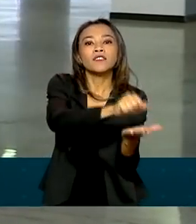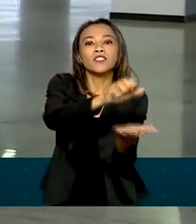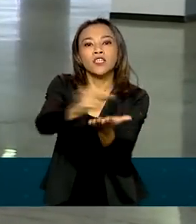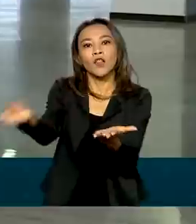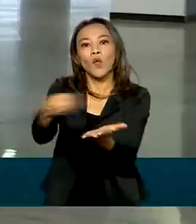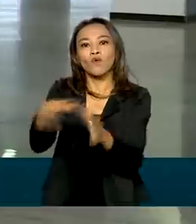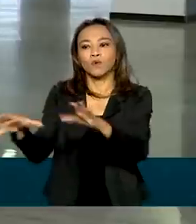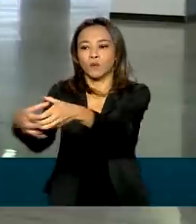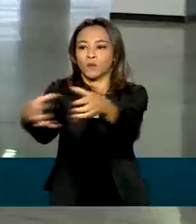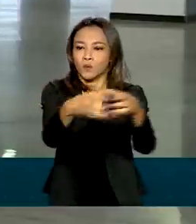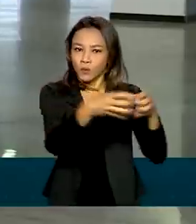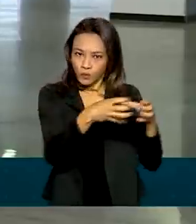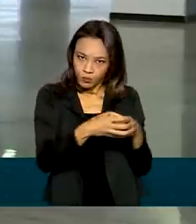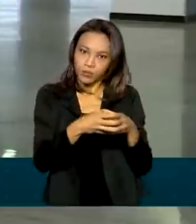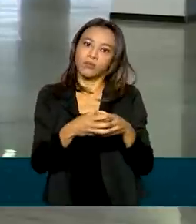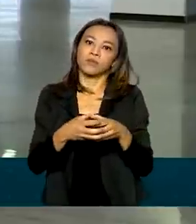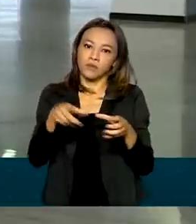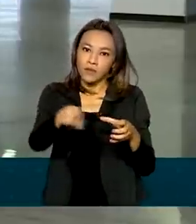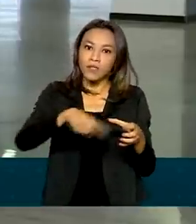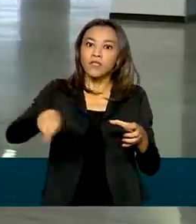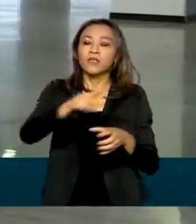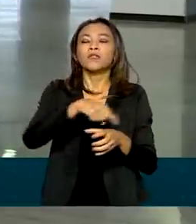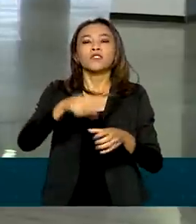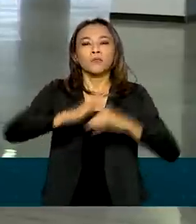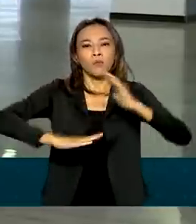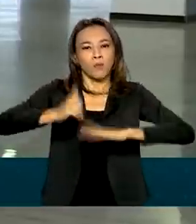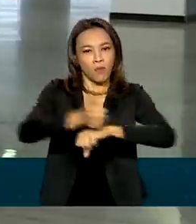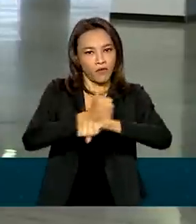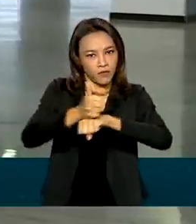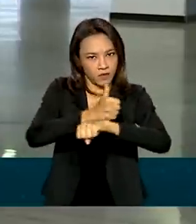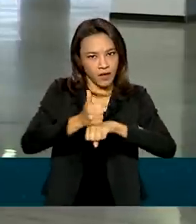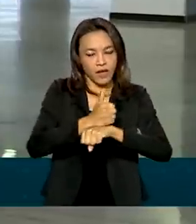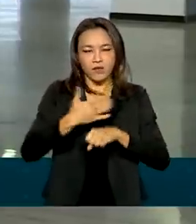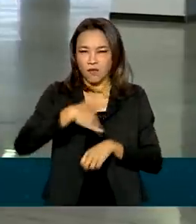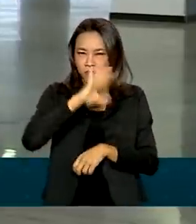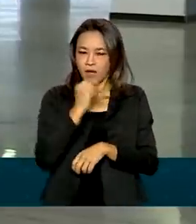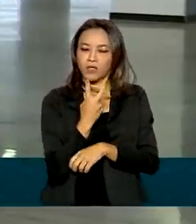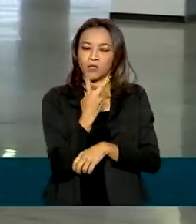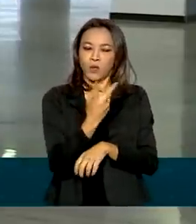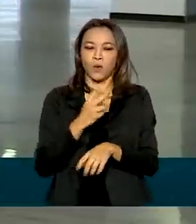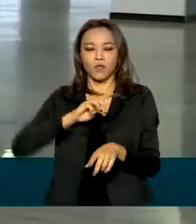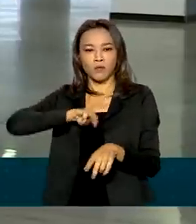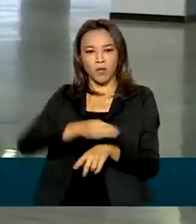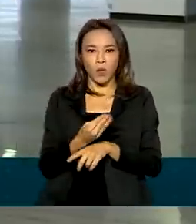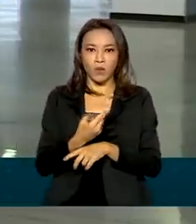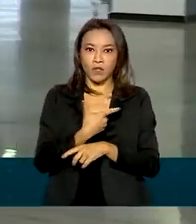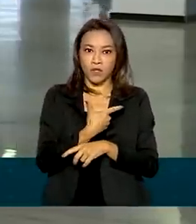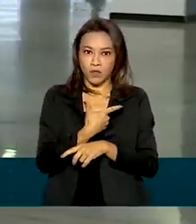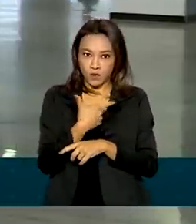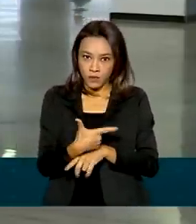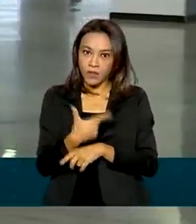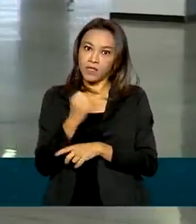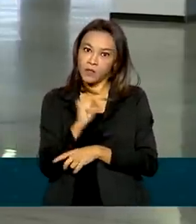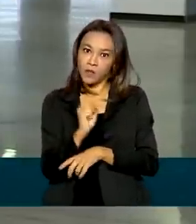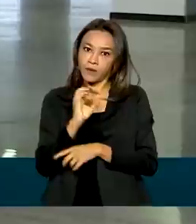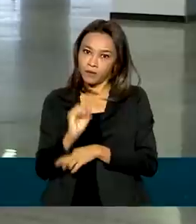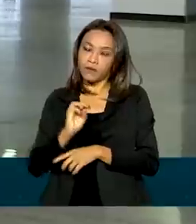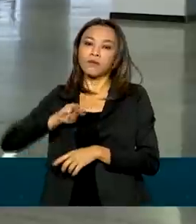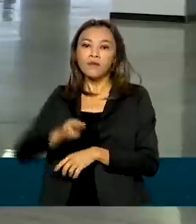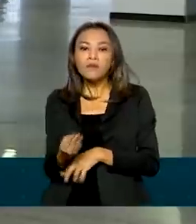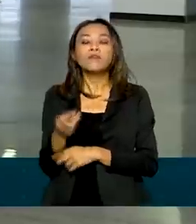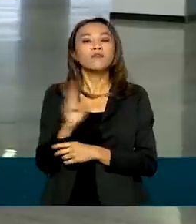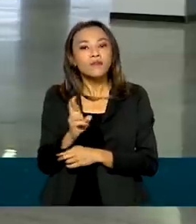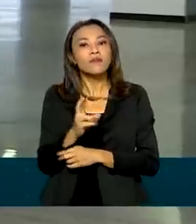primária, porta de entrada do sistema único de saúde. São mais de 2 bilhões e 280 milhões de